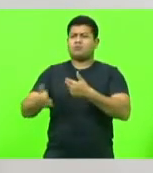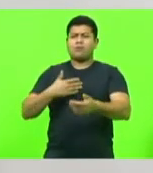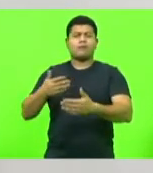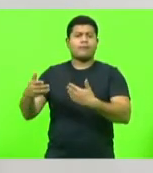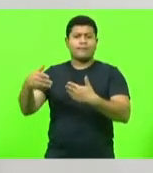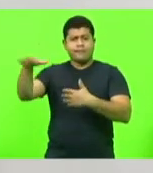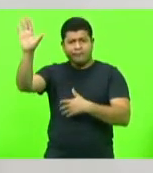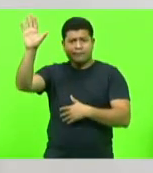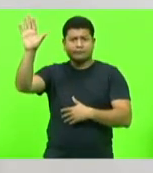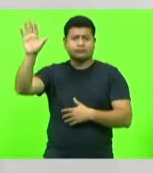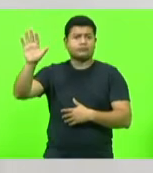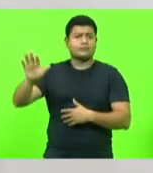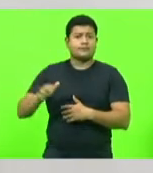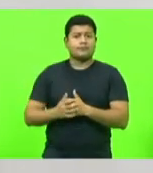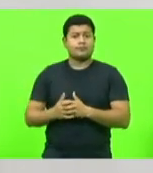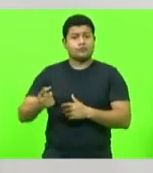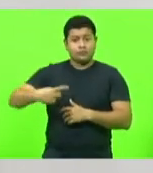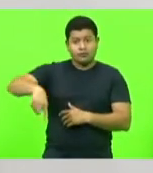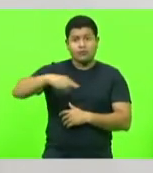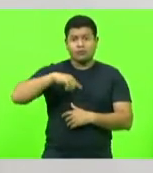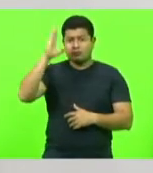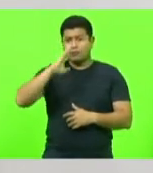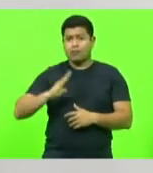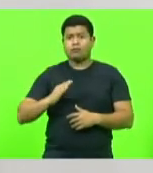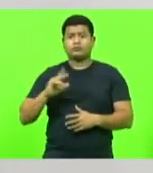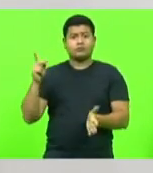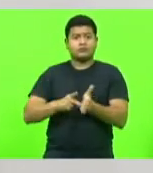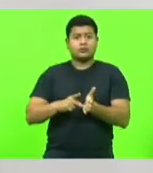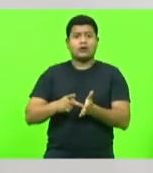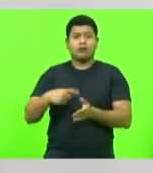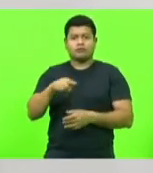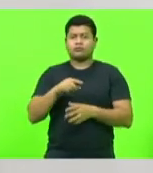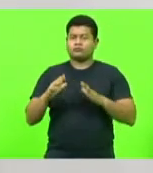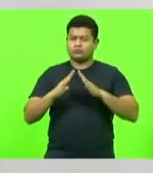lá que é o lugar de vocês, nós, brasileiros de verdade, nós não vamos sair,